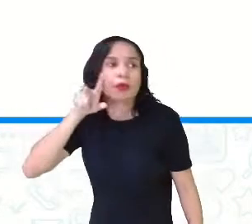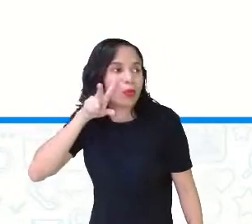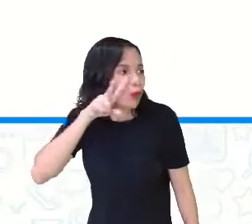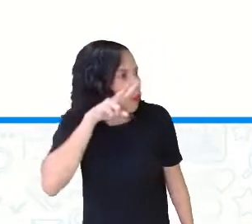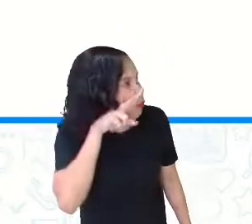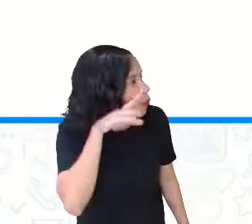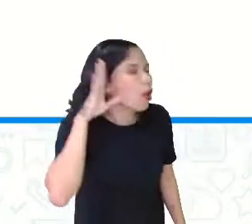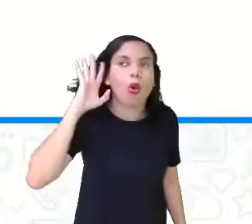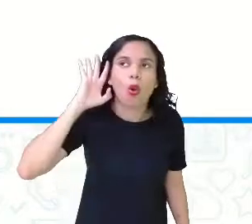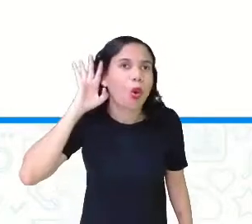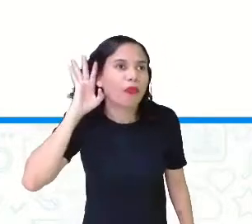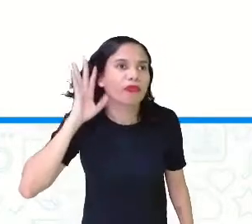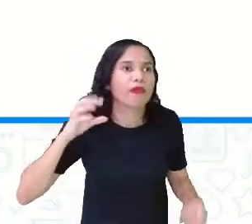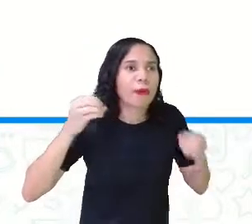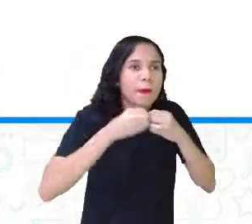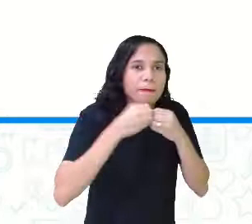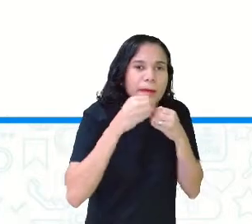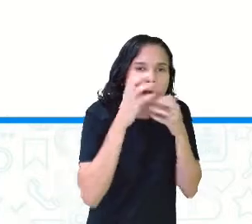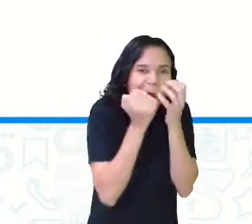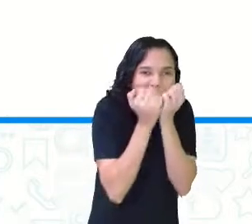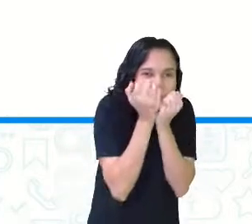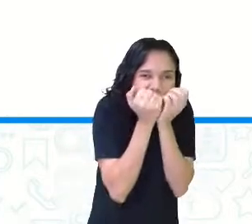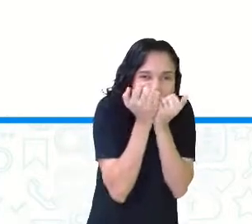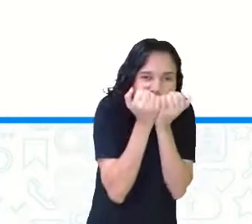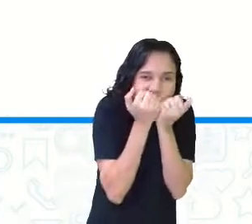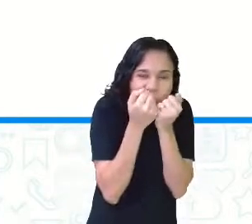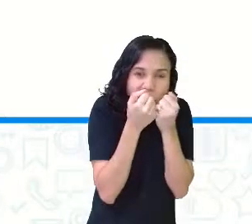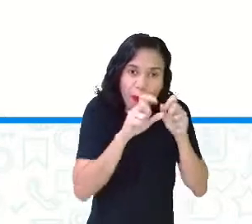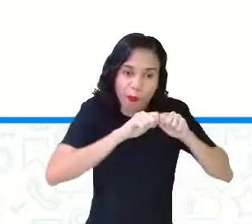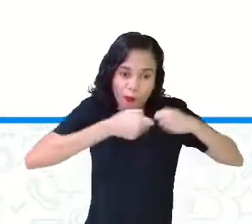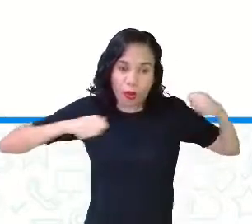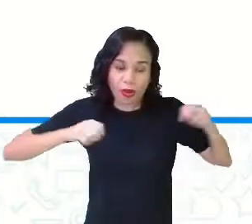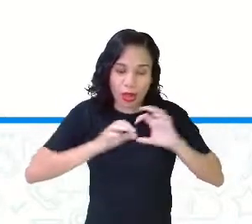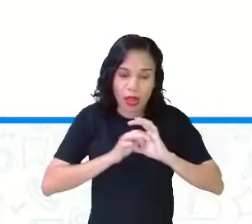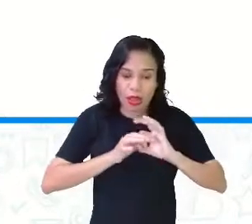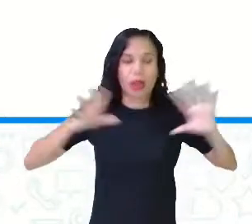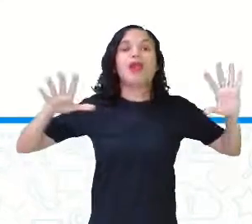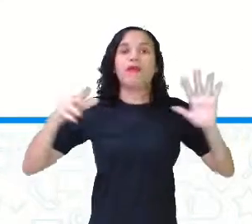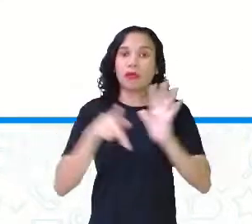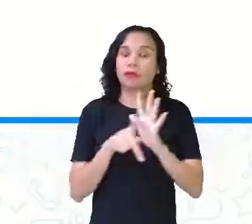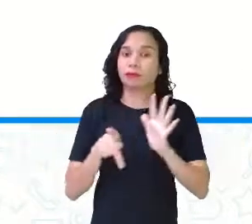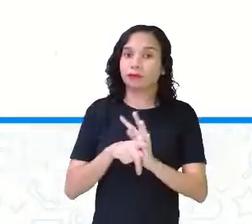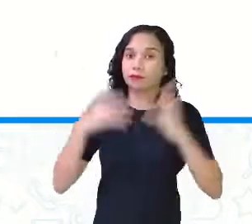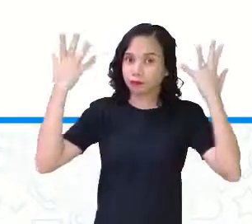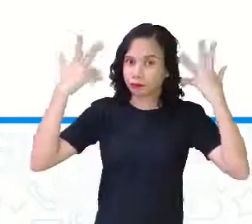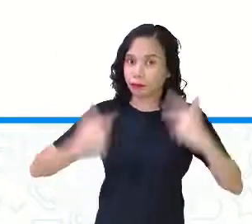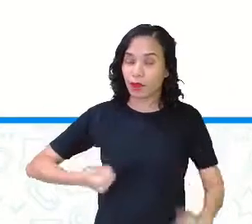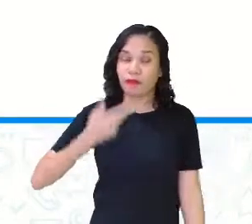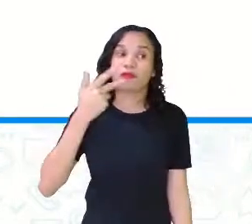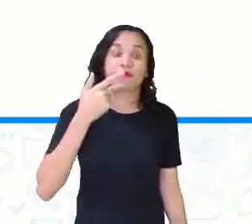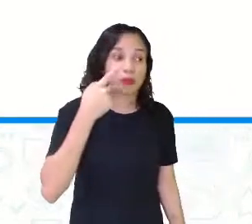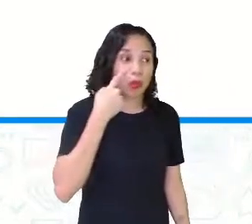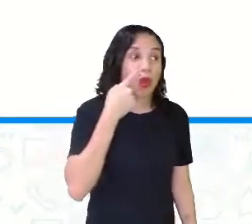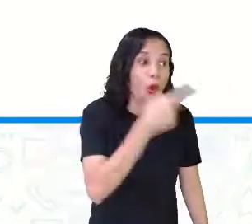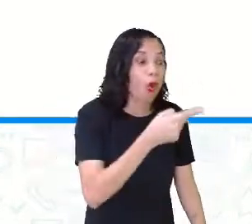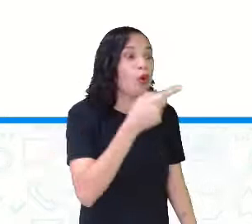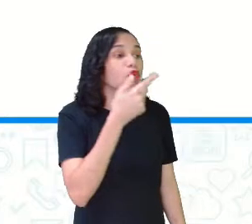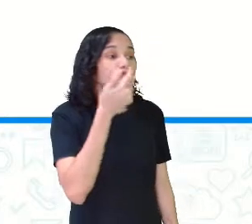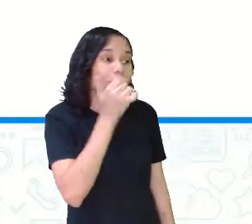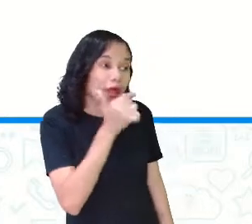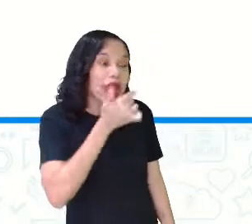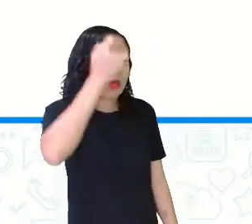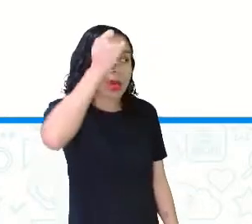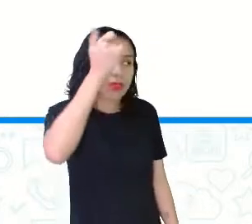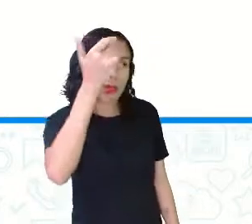aproximou e roeu as cordas até deixá-lo livre. Então, disse, o senhor riu da ideia